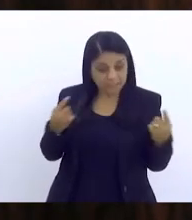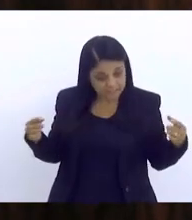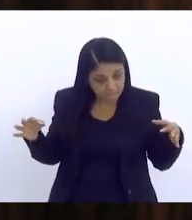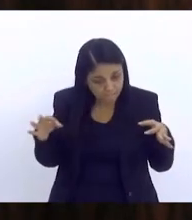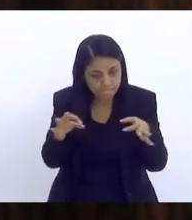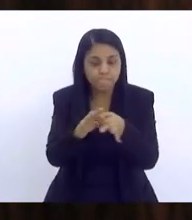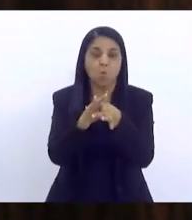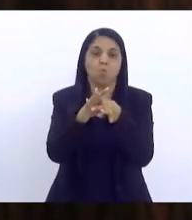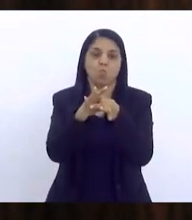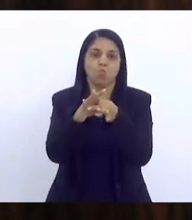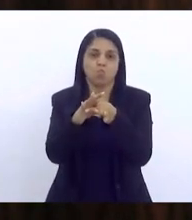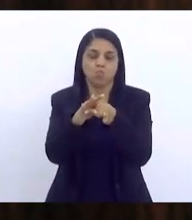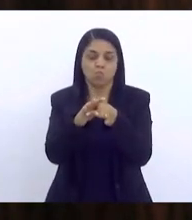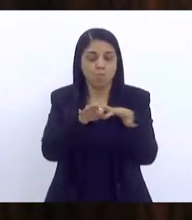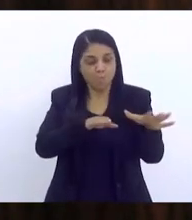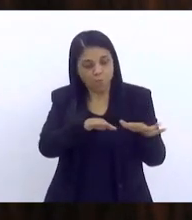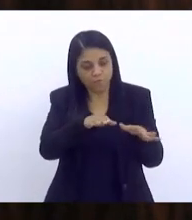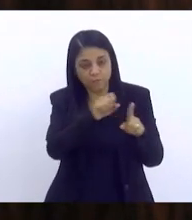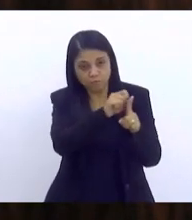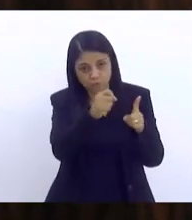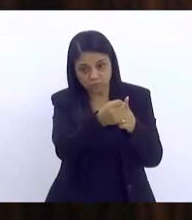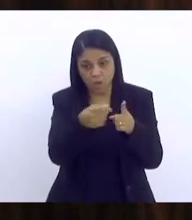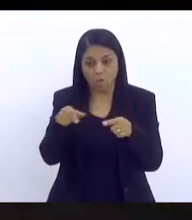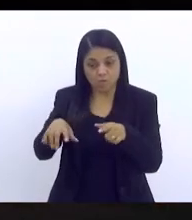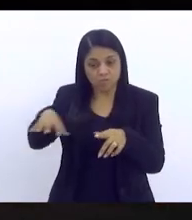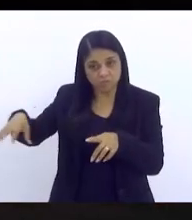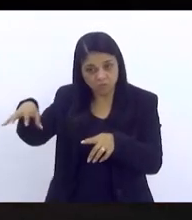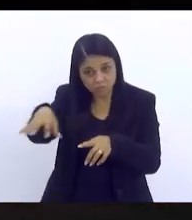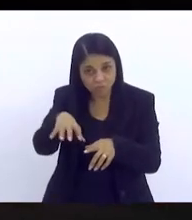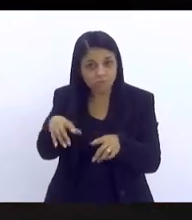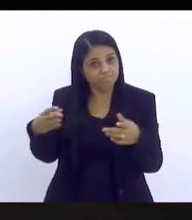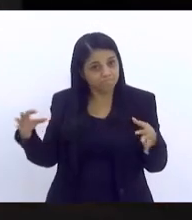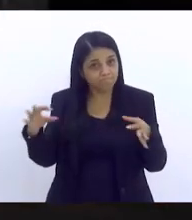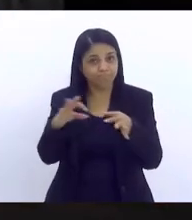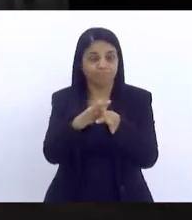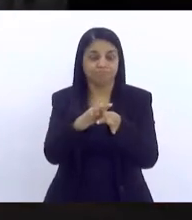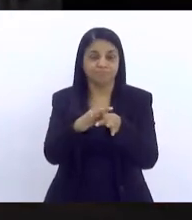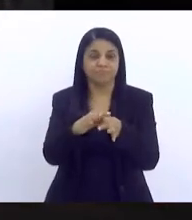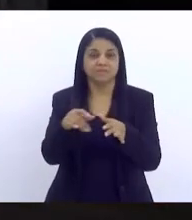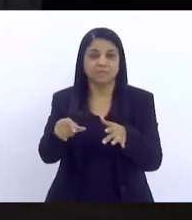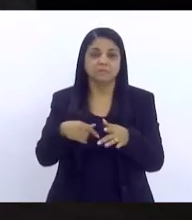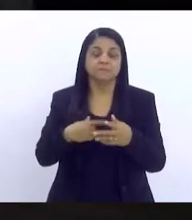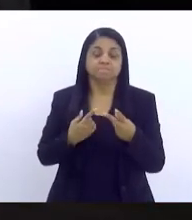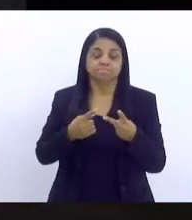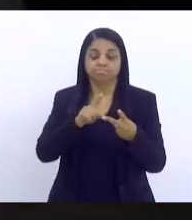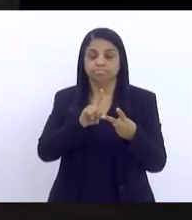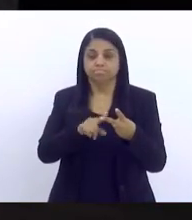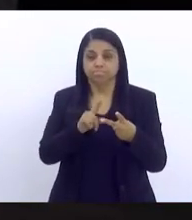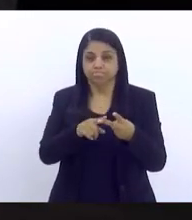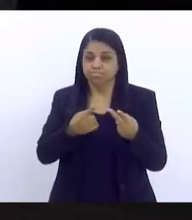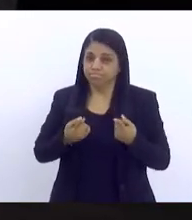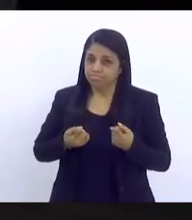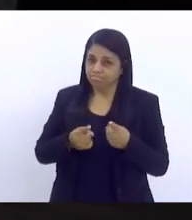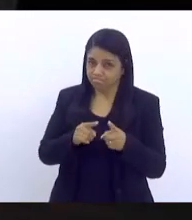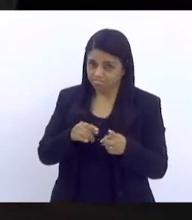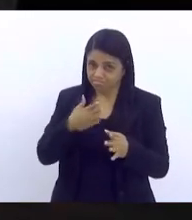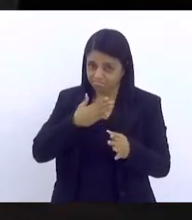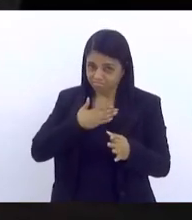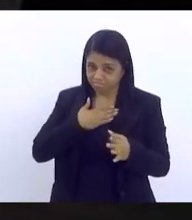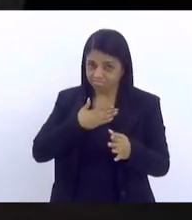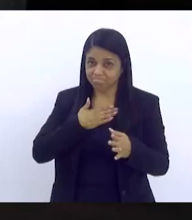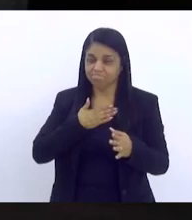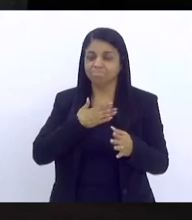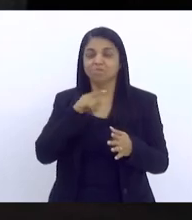provocação, aí é uma provocação mais pesada, que a gente sempre fala assim, olha, gente, quando